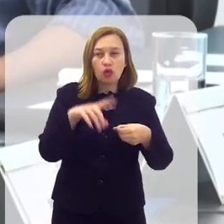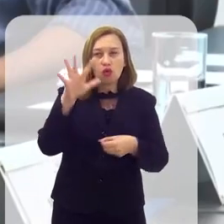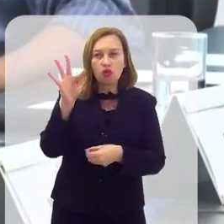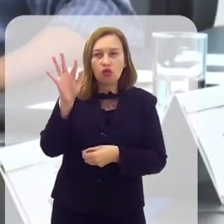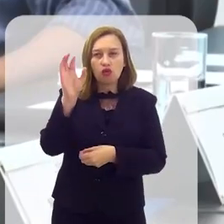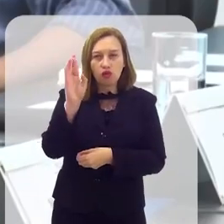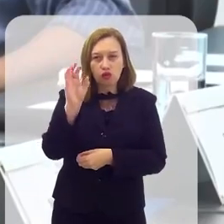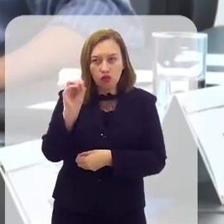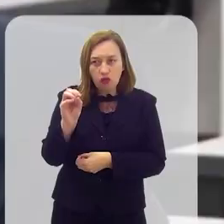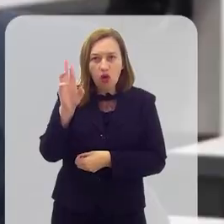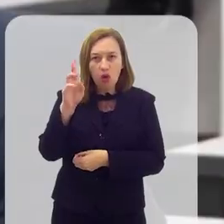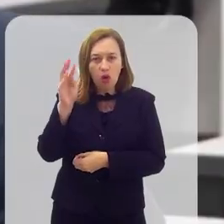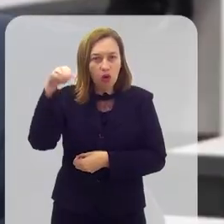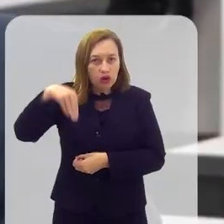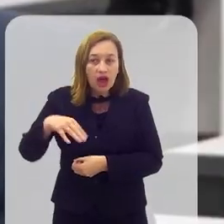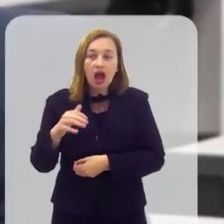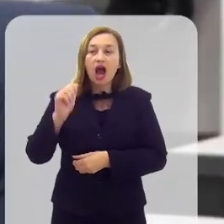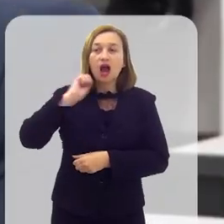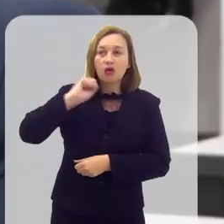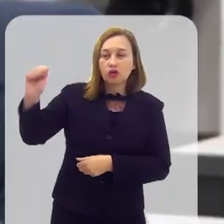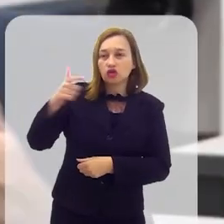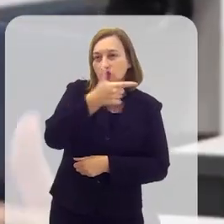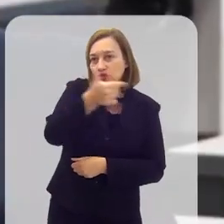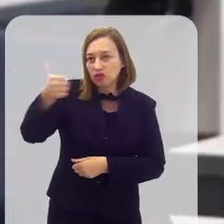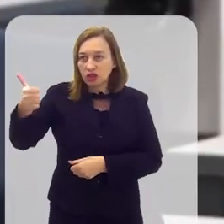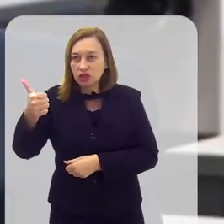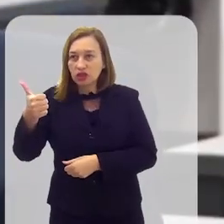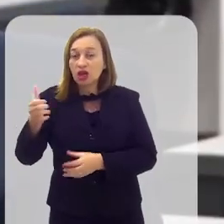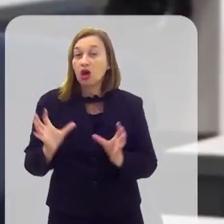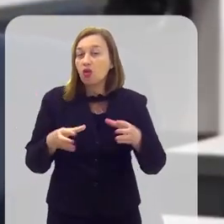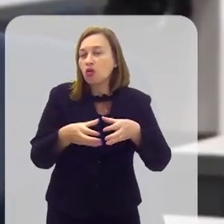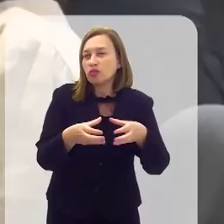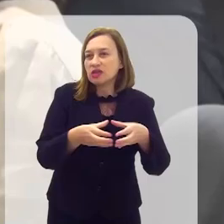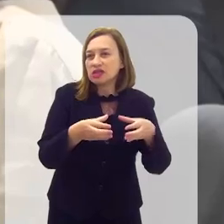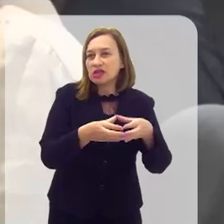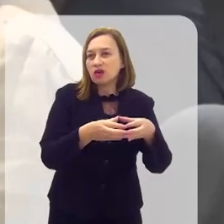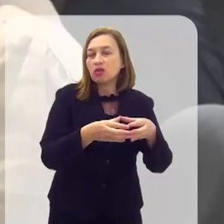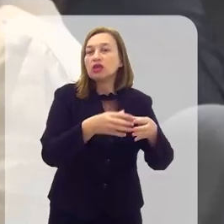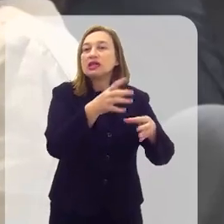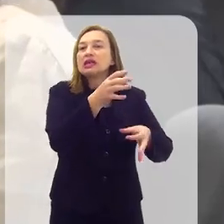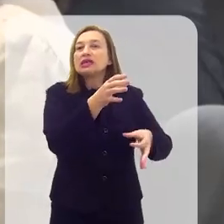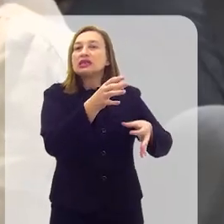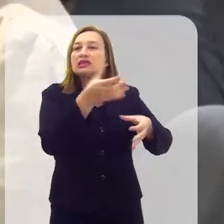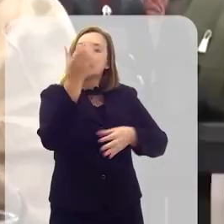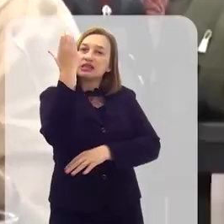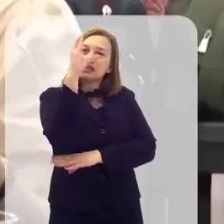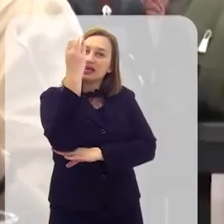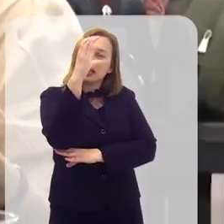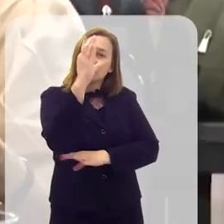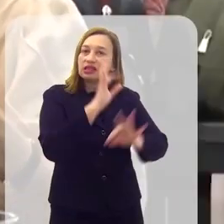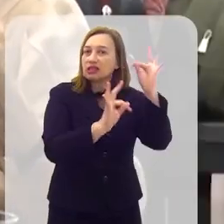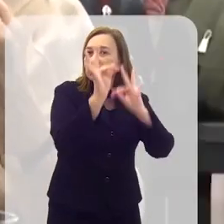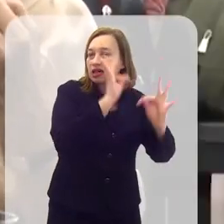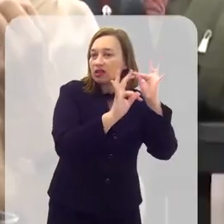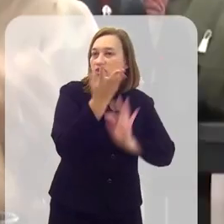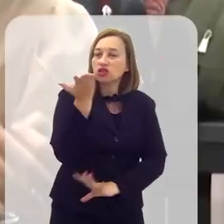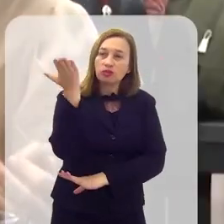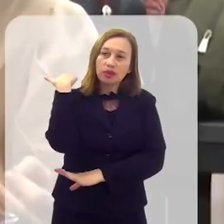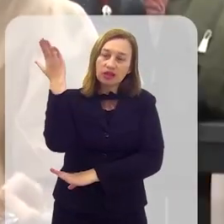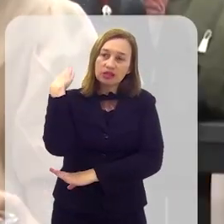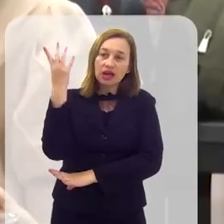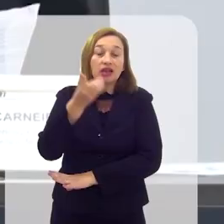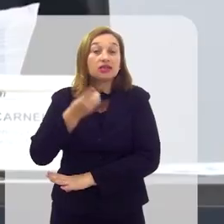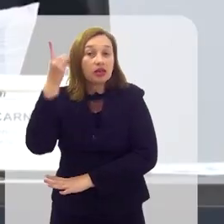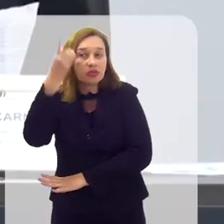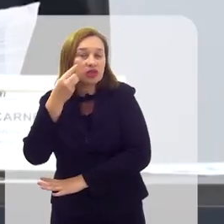voltou a fazer parte do Fórum em agosto de 2021, juntamente com a Comissão de Ciência e Tecnologia da LERJ,